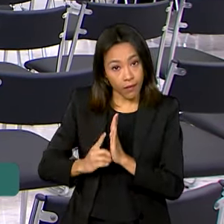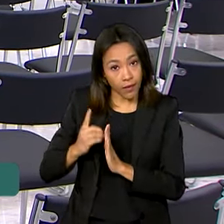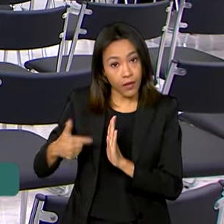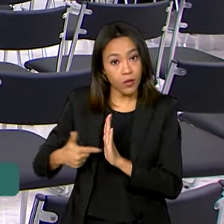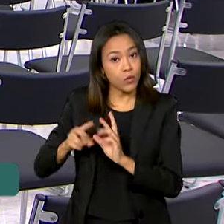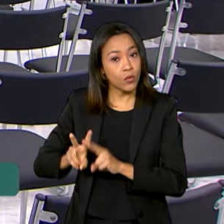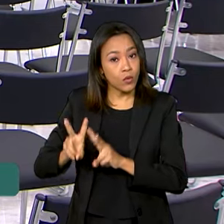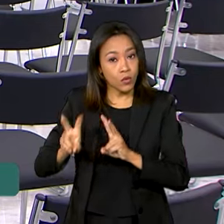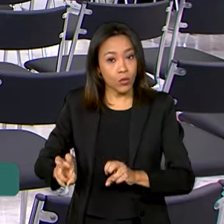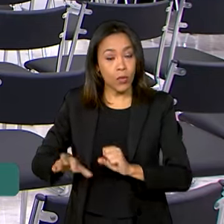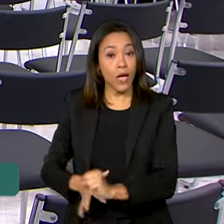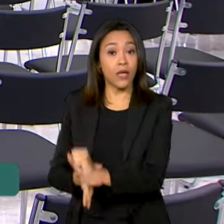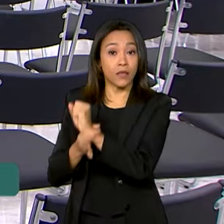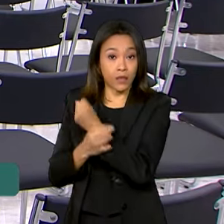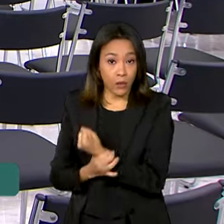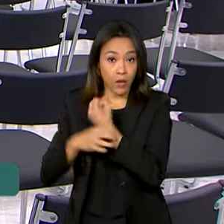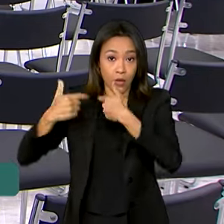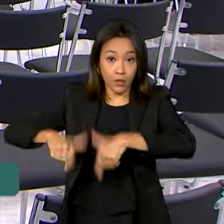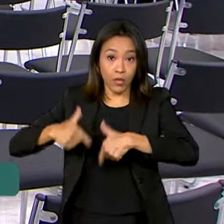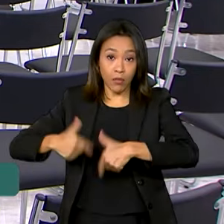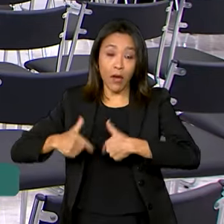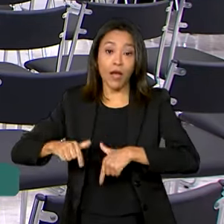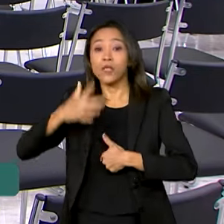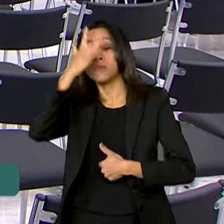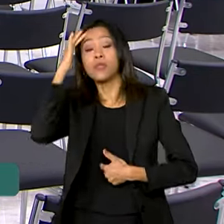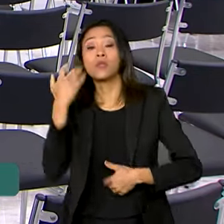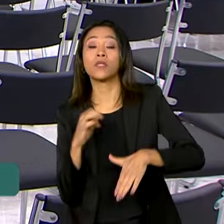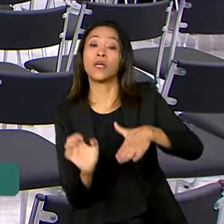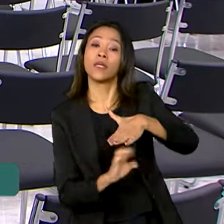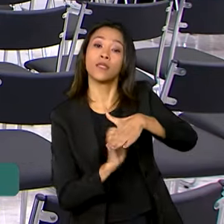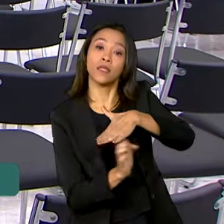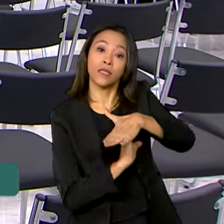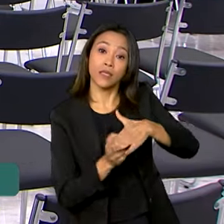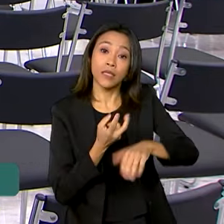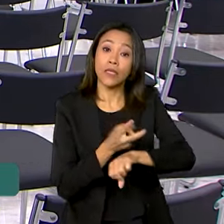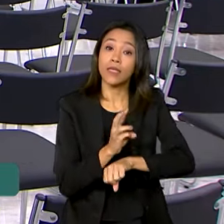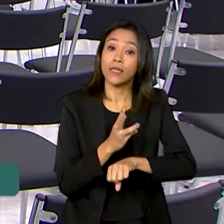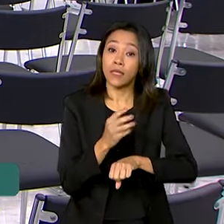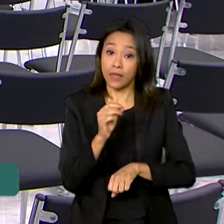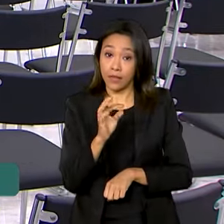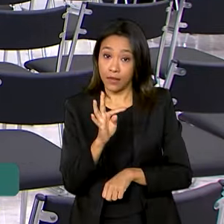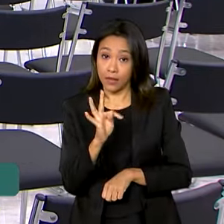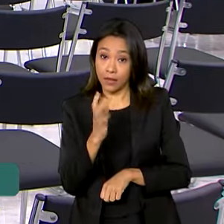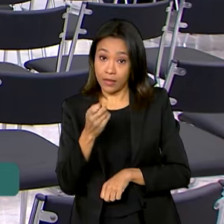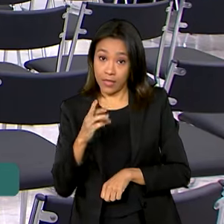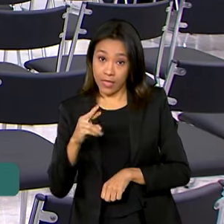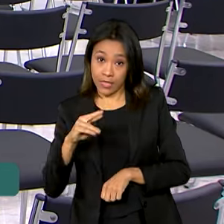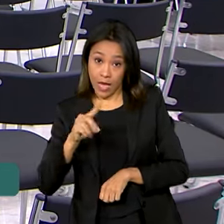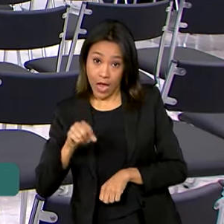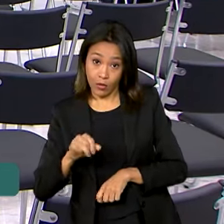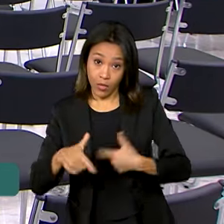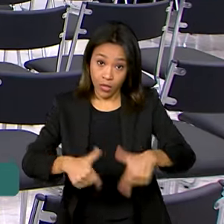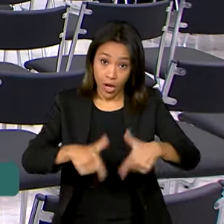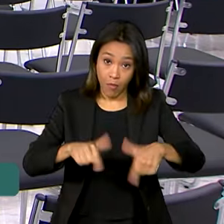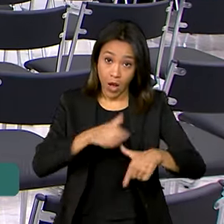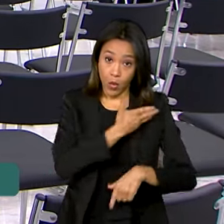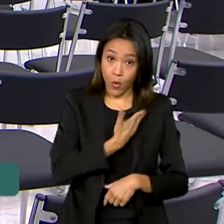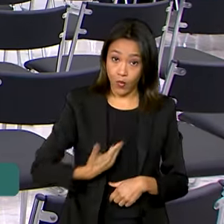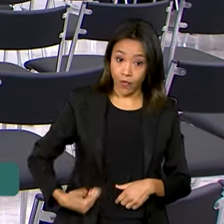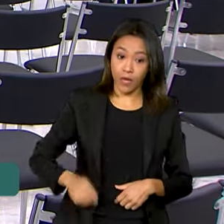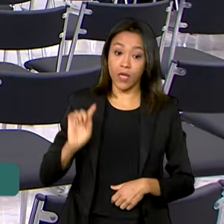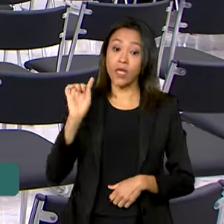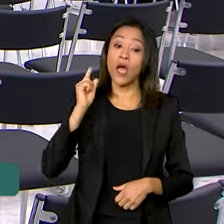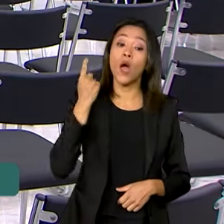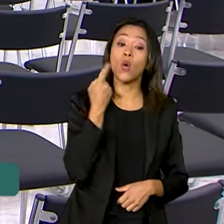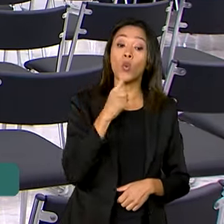garantias trabalhistas para os terceirizados que trabalham na administração pública federal. E às 4h30 da tarde é a última agenda do